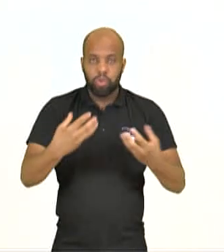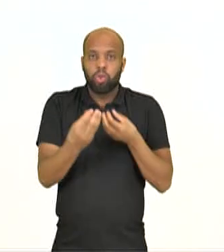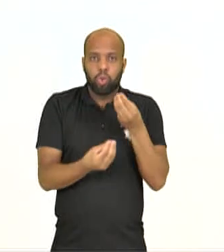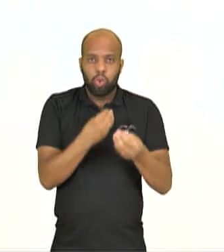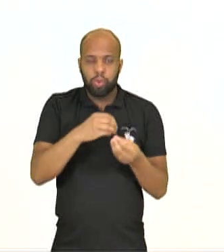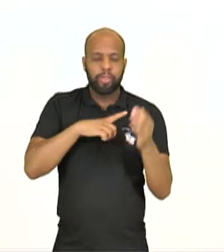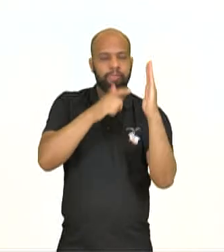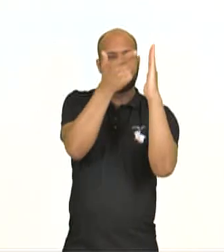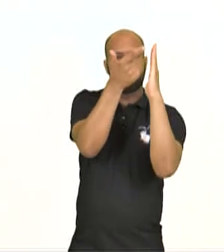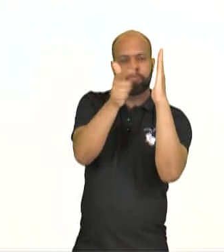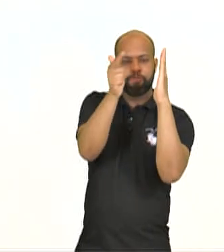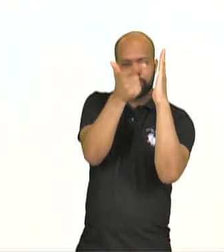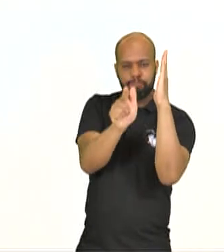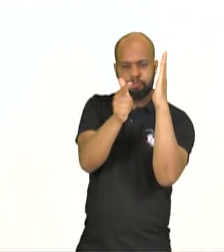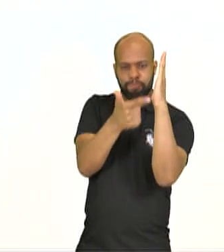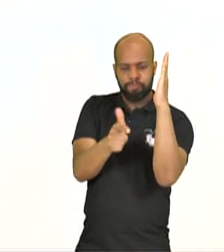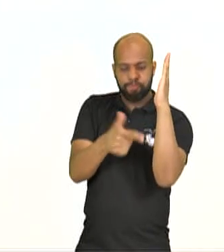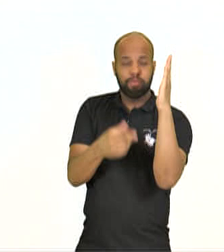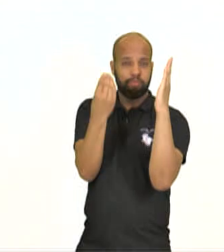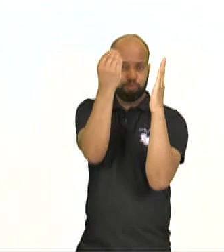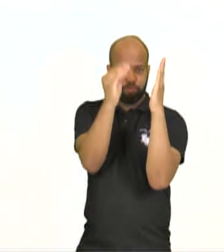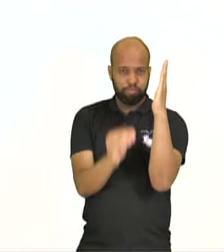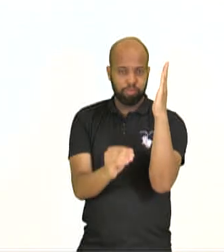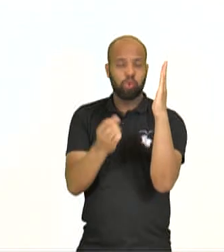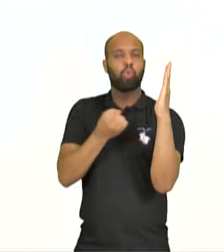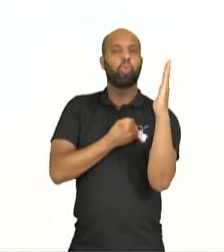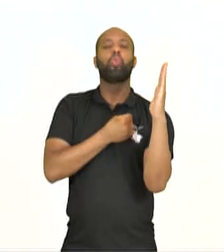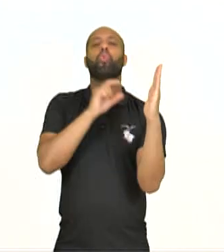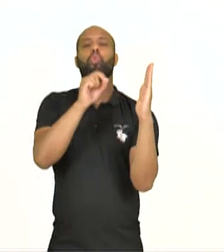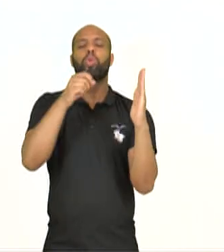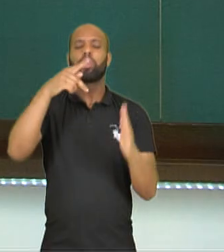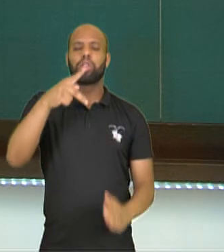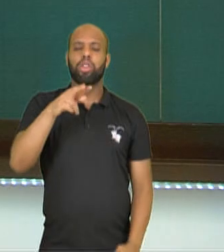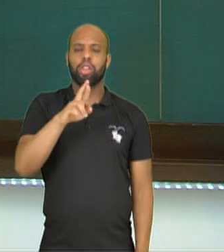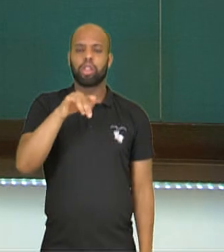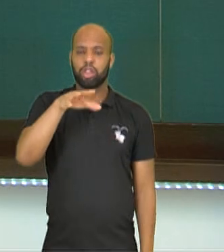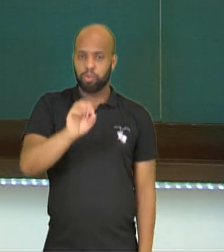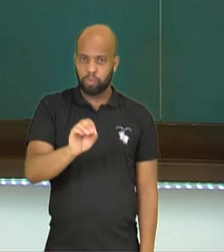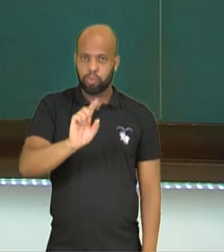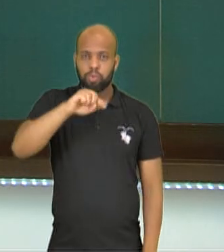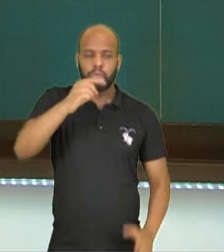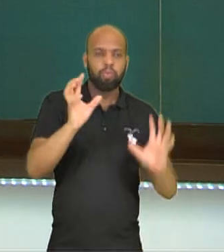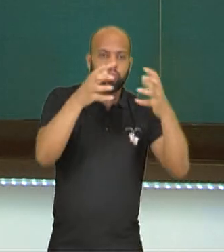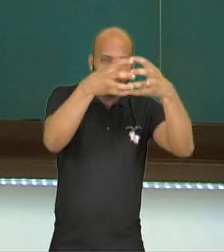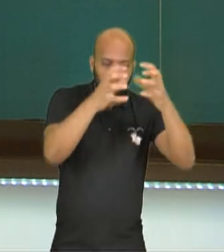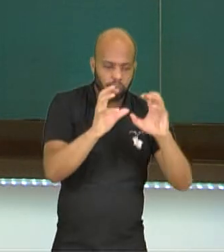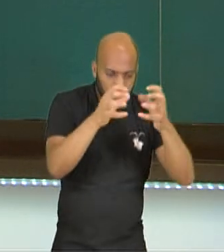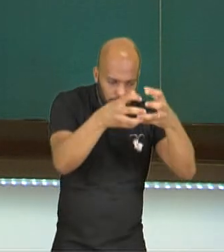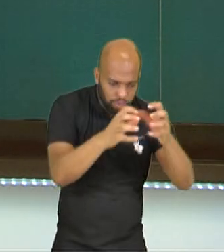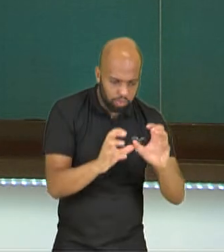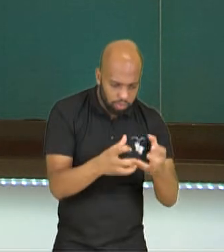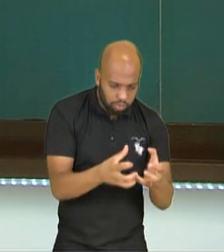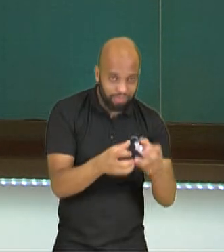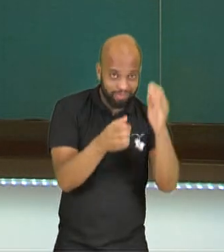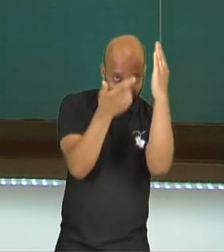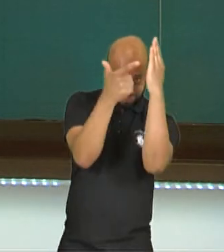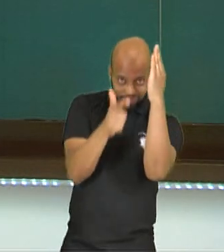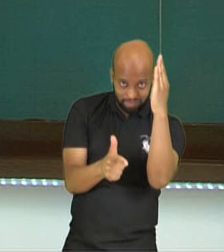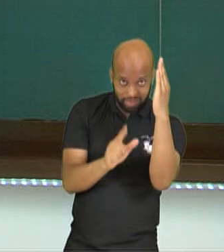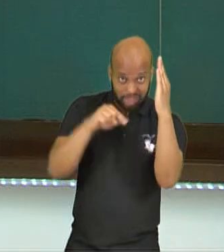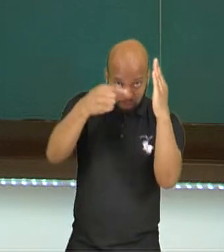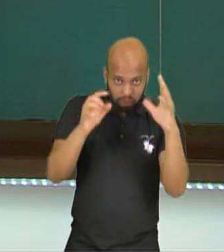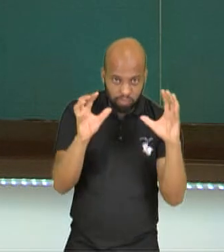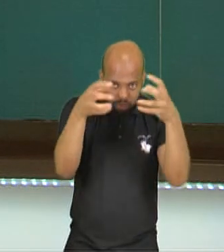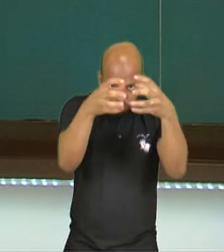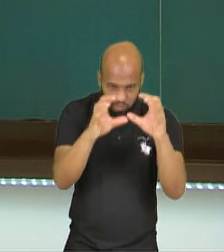chegar em 1. E vejo a quantidade de vezes que o número apareceu e vou agrupando em potências, ok? E daí a gente consegue tirar da